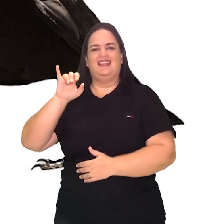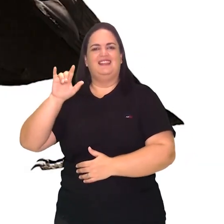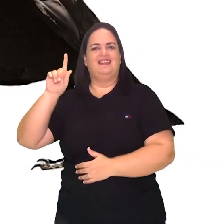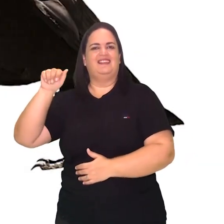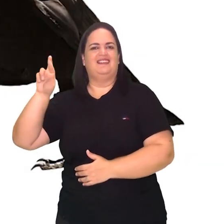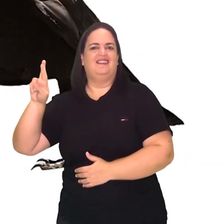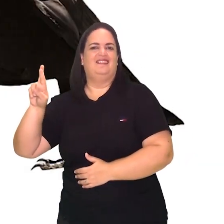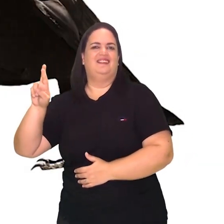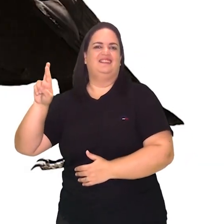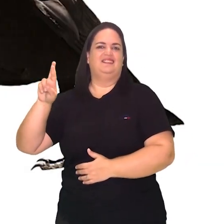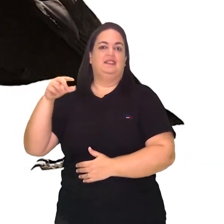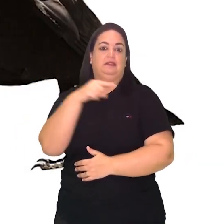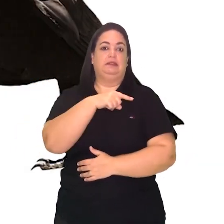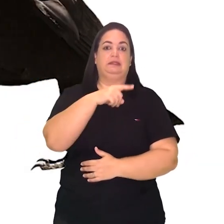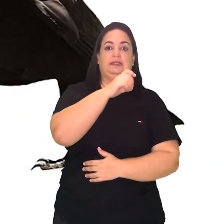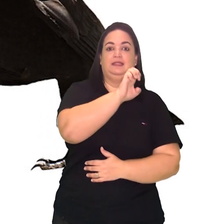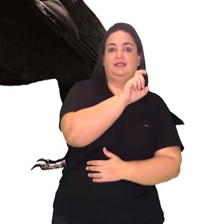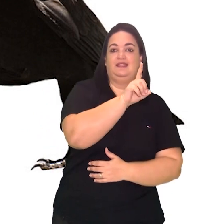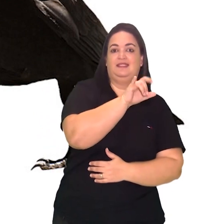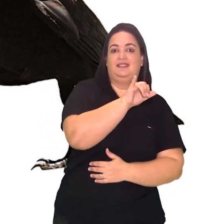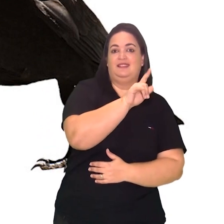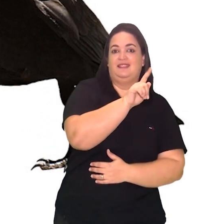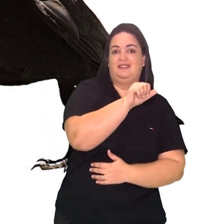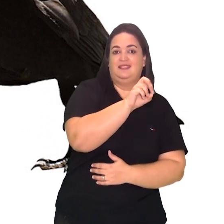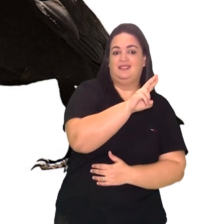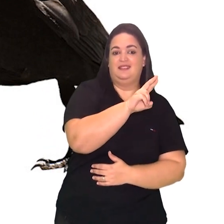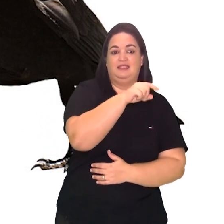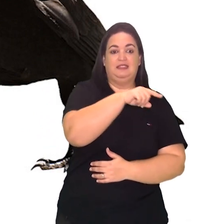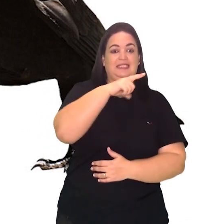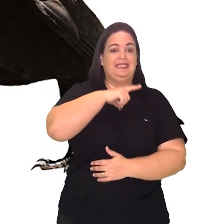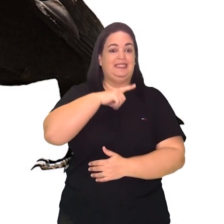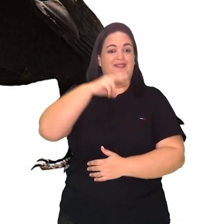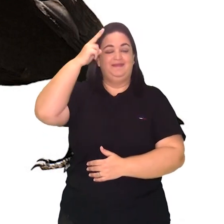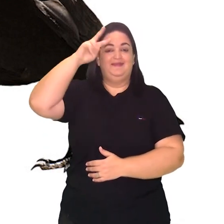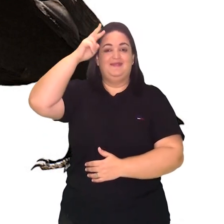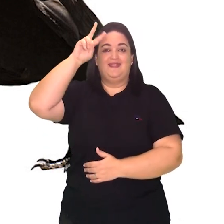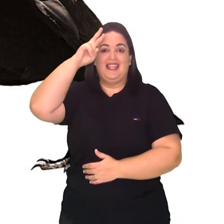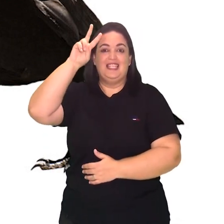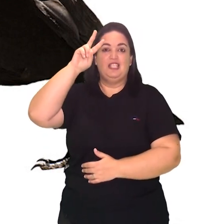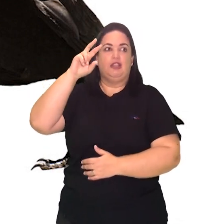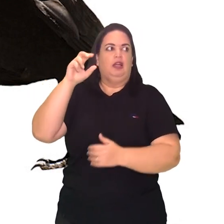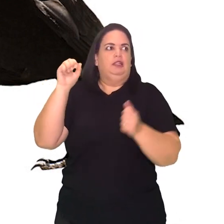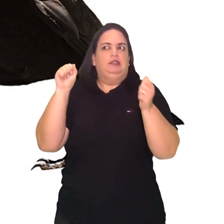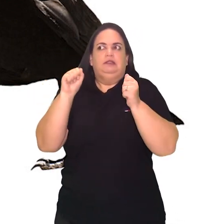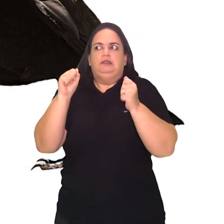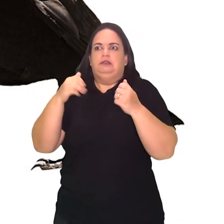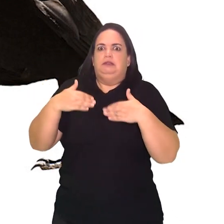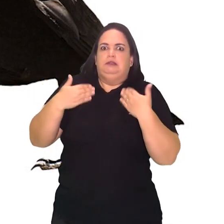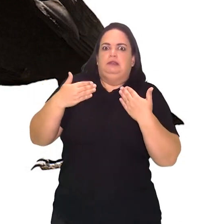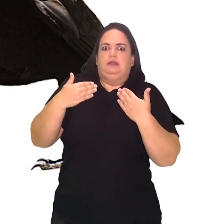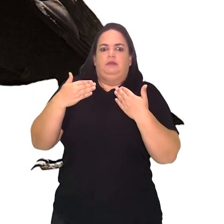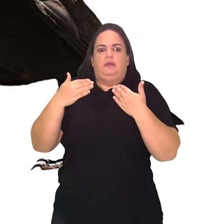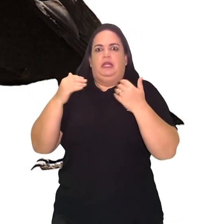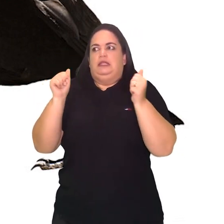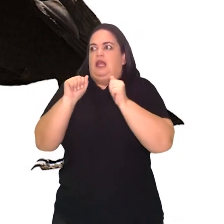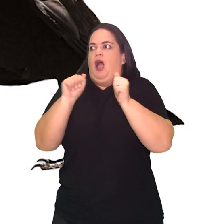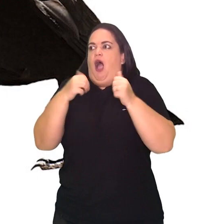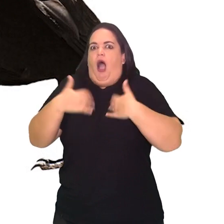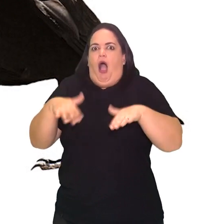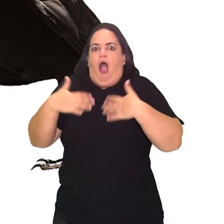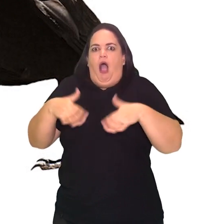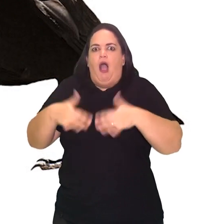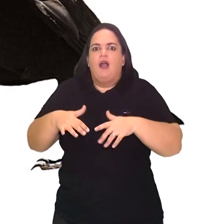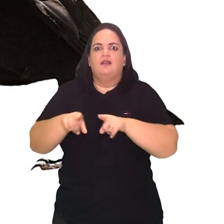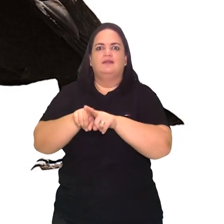que histórias do gênero, histórias envolvendo suspense, horror, mistério, tivessem chegado e se